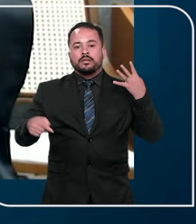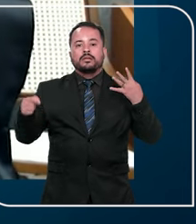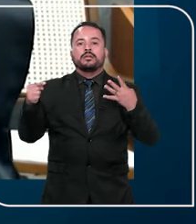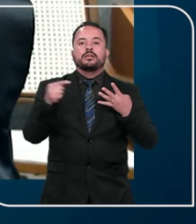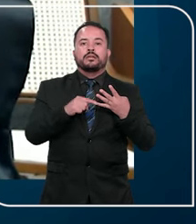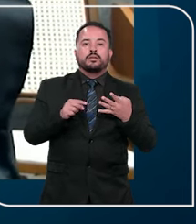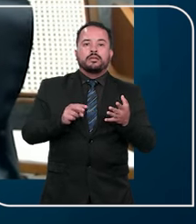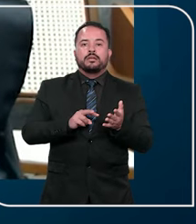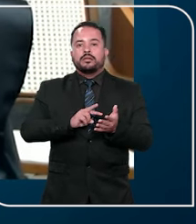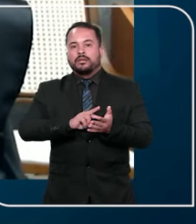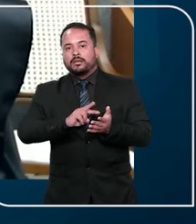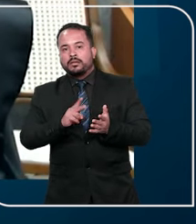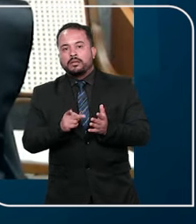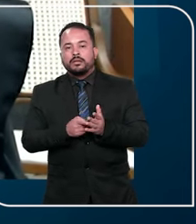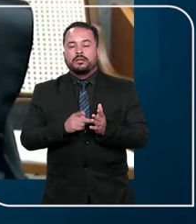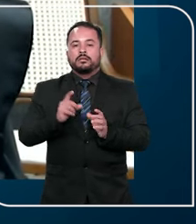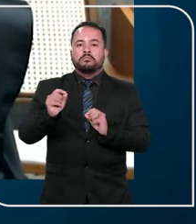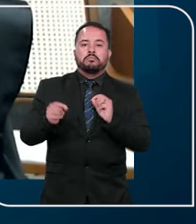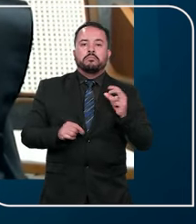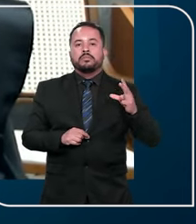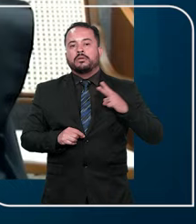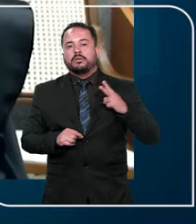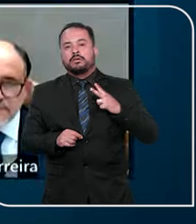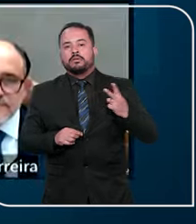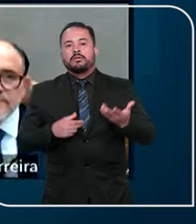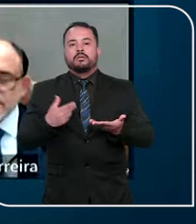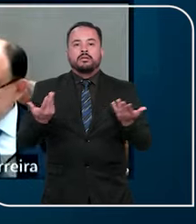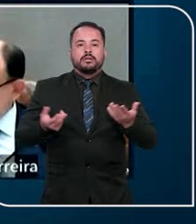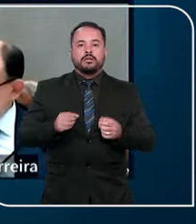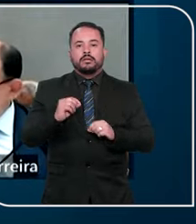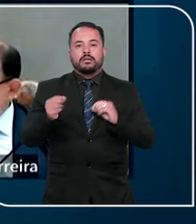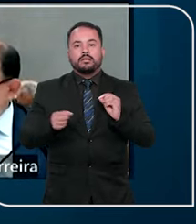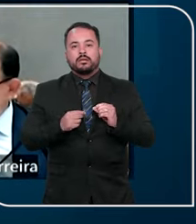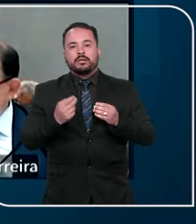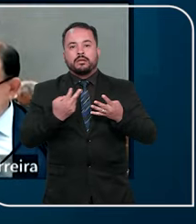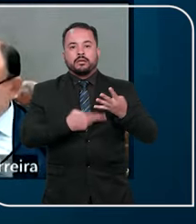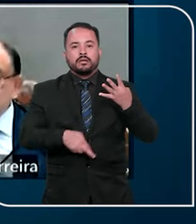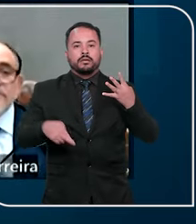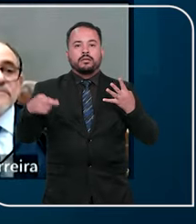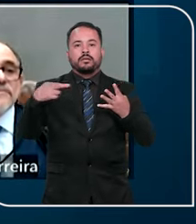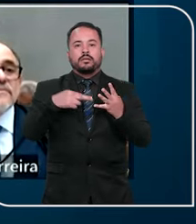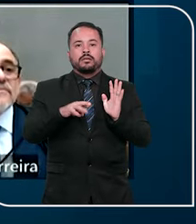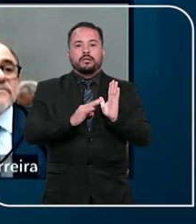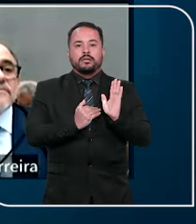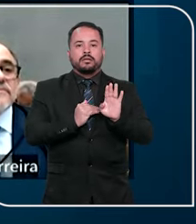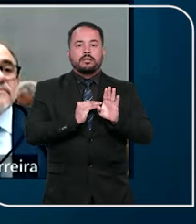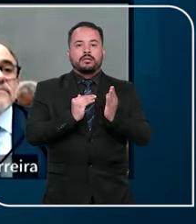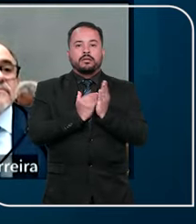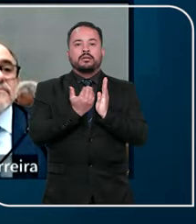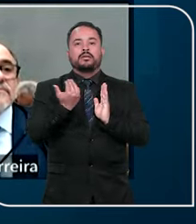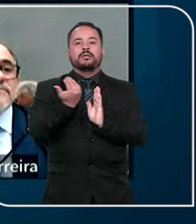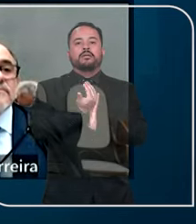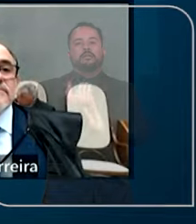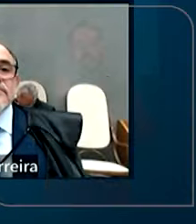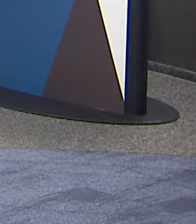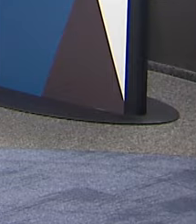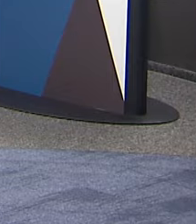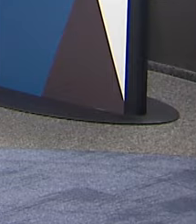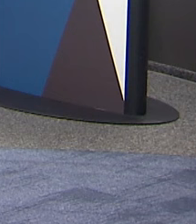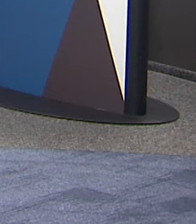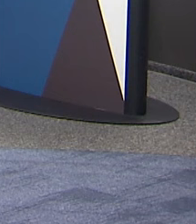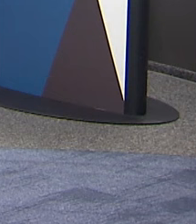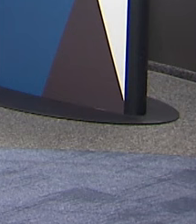seguem adotando interpretações distintas o que vem causando o aumento de recursos direcionados à corte.